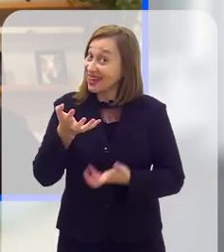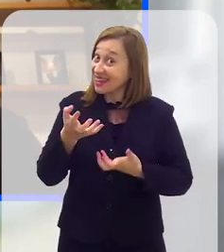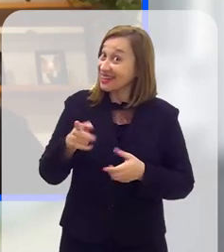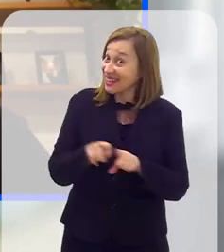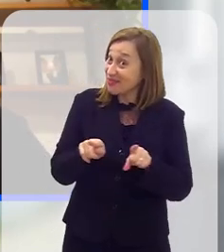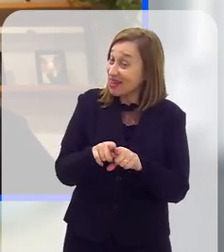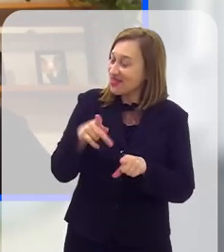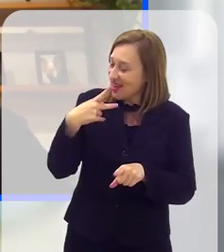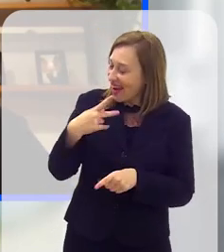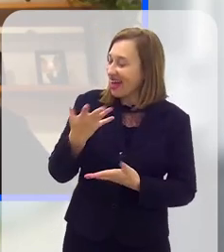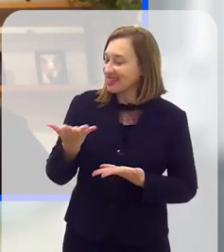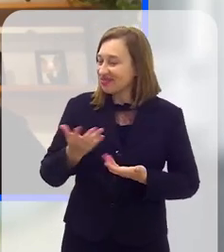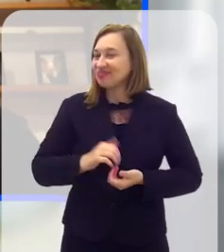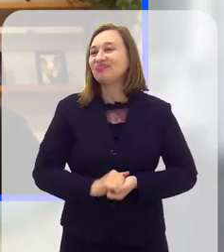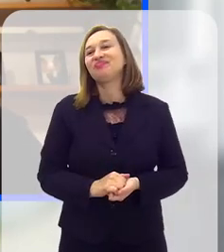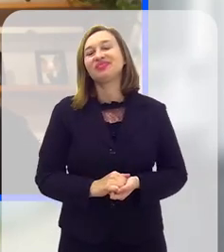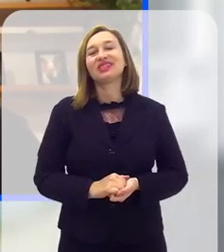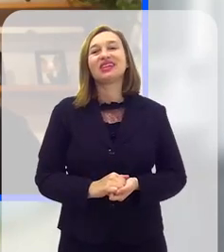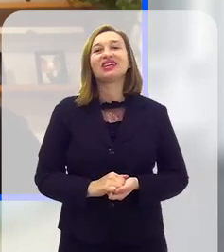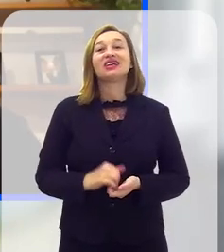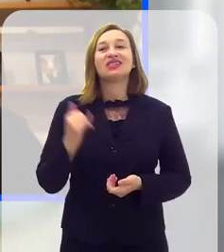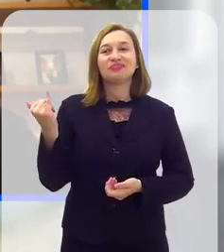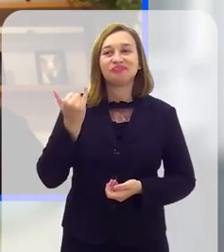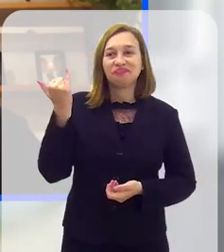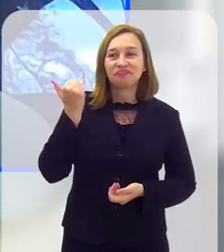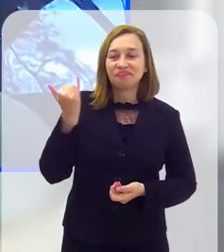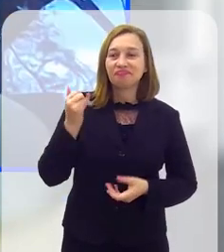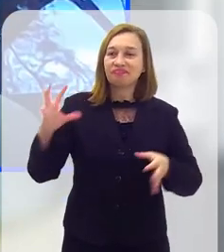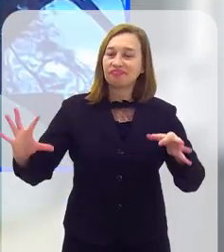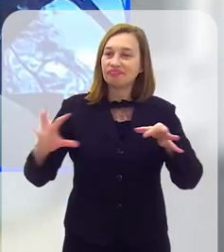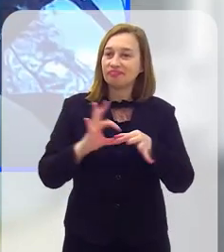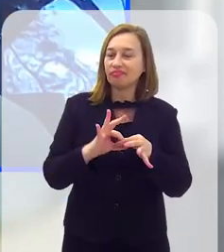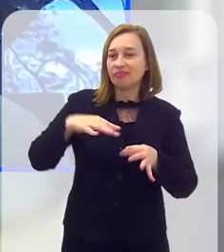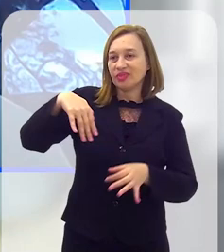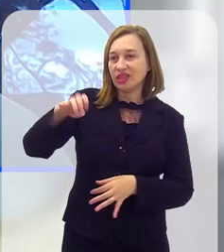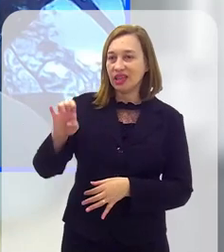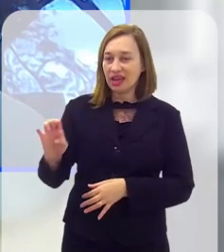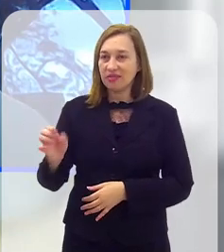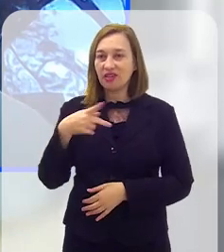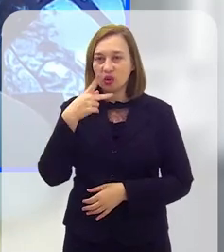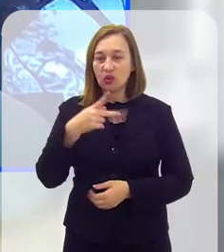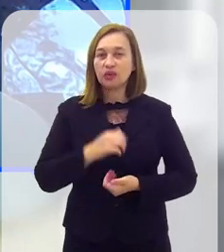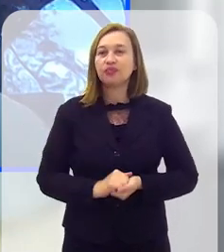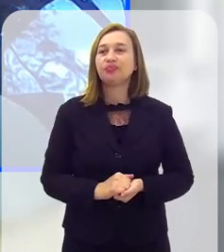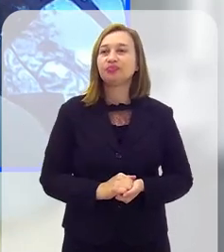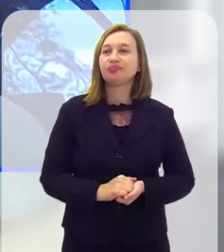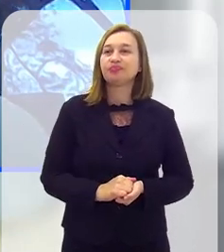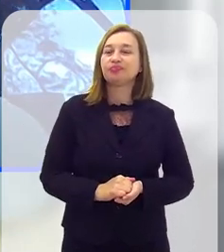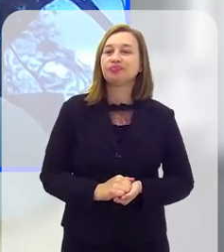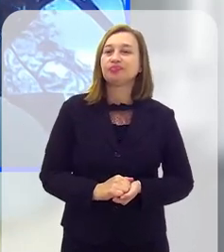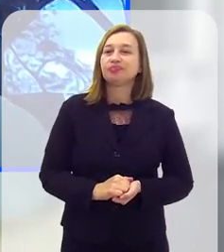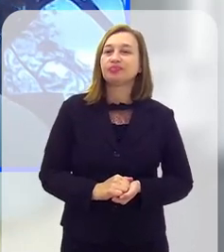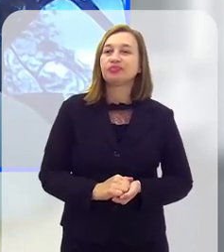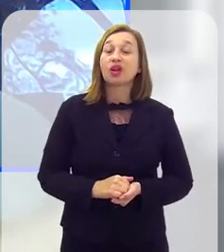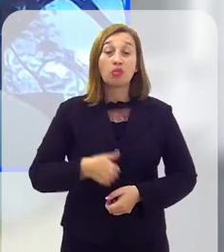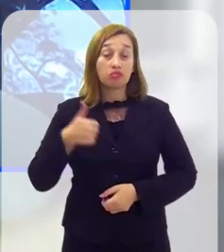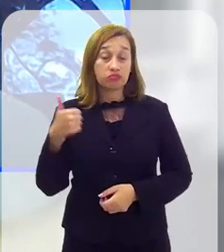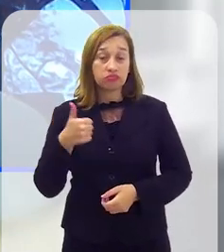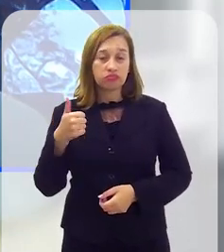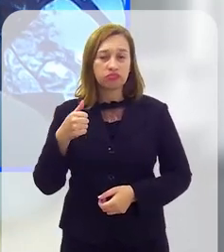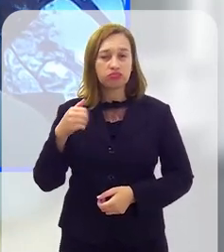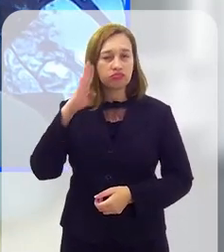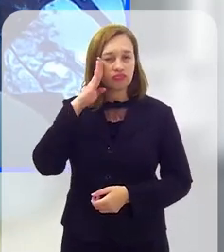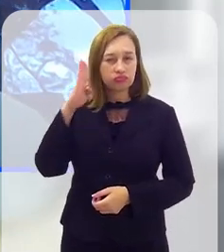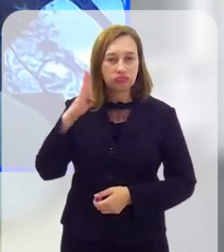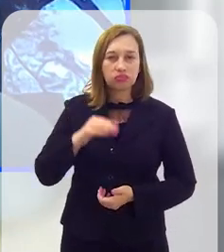Obrigado, Vicente. Até porque eu estava aqui querendo também trazer algumas coisas que eu acho que são relevantes, complementando o que o Guilherme colocou. É que,